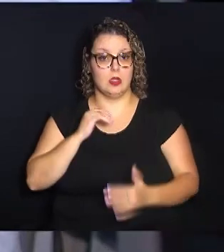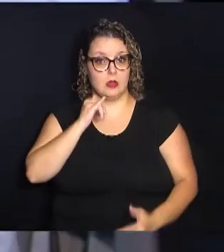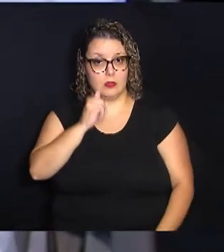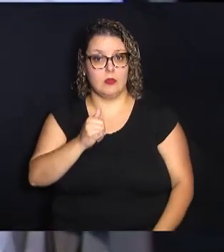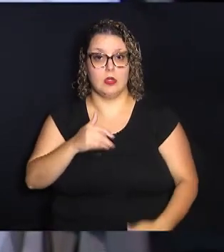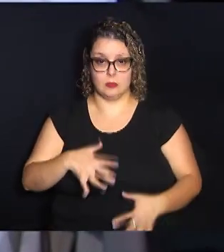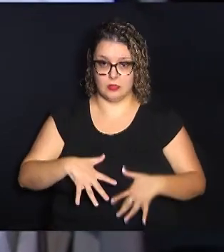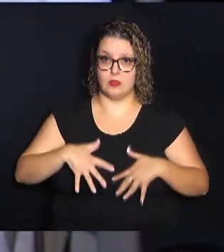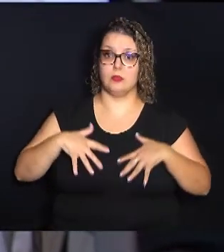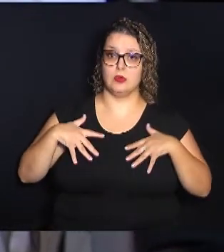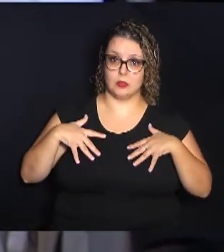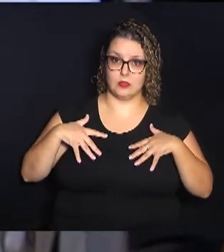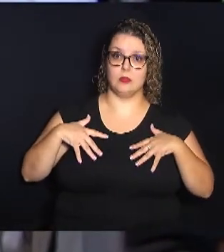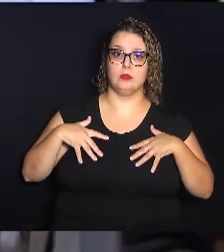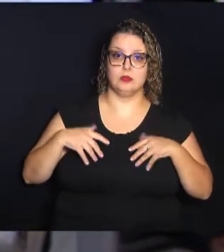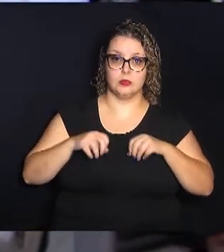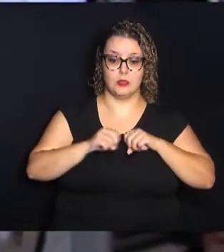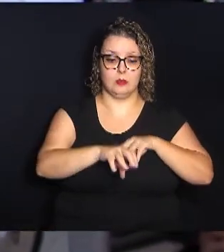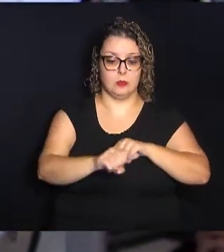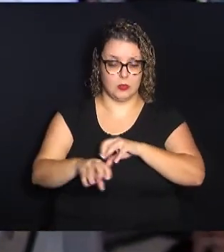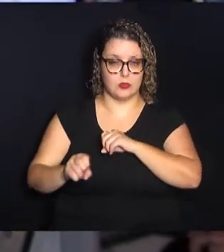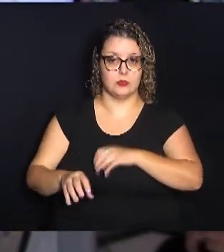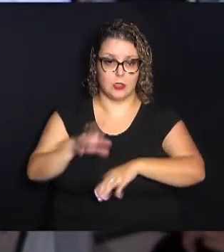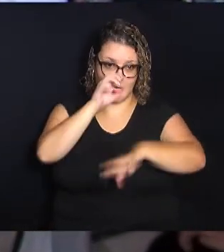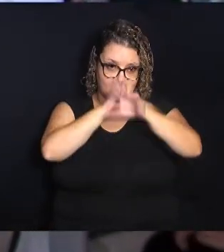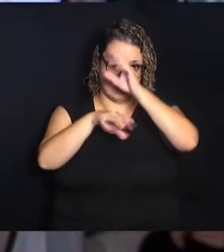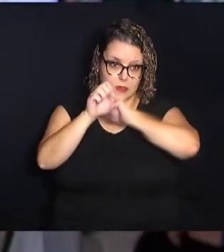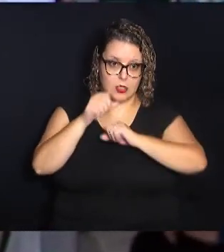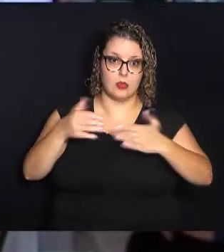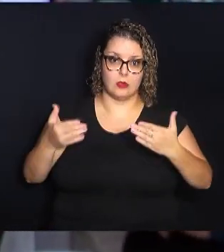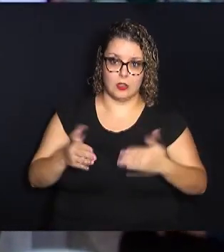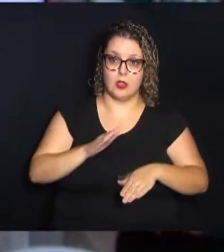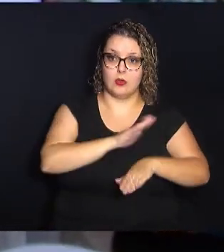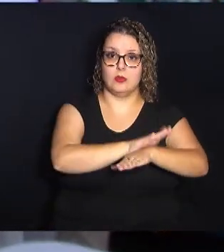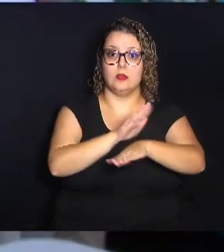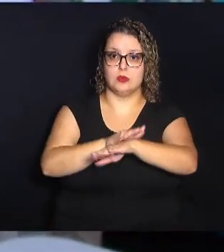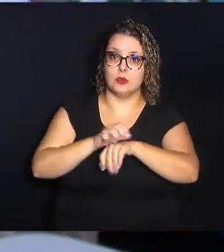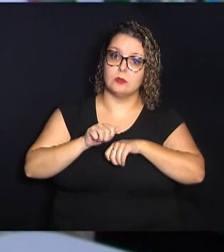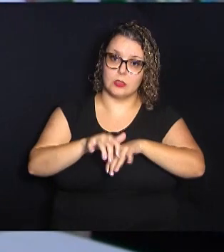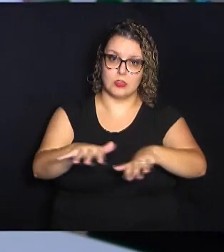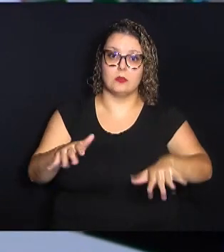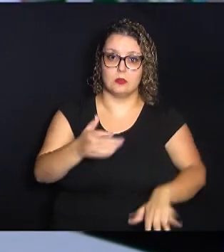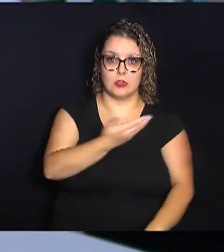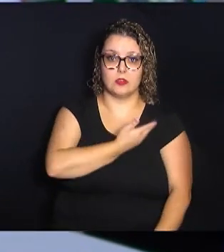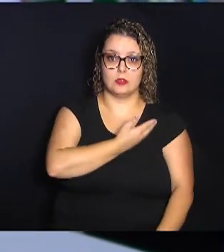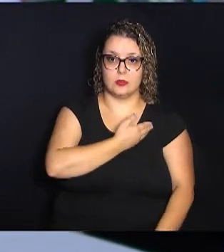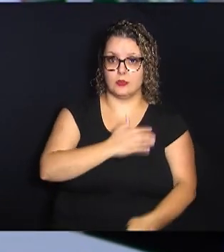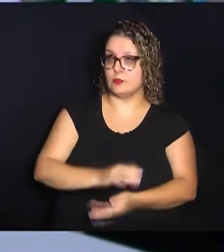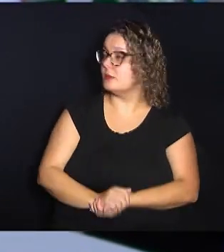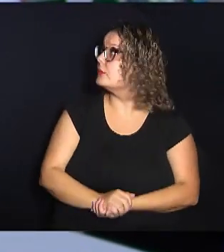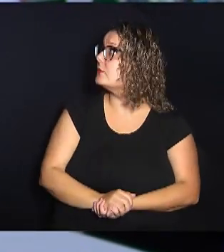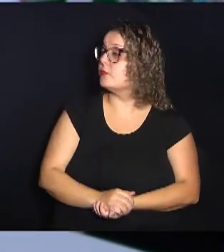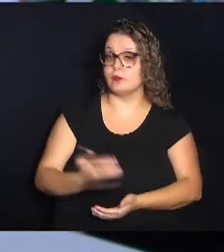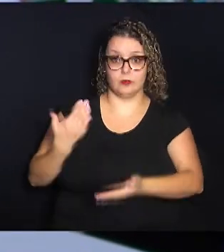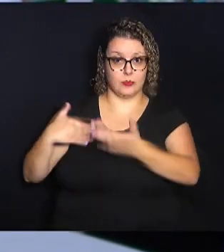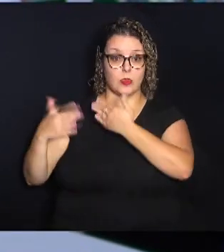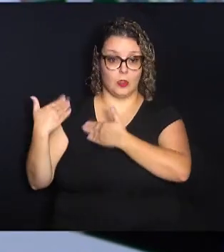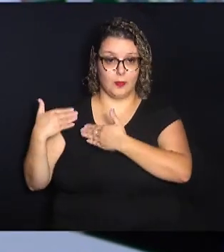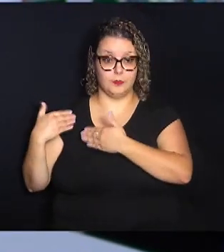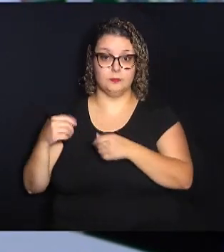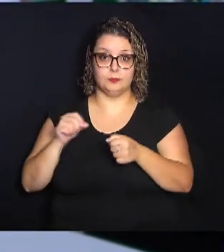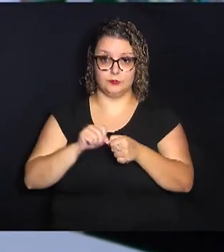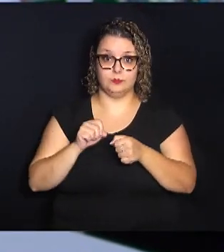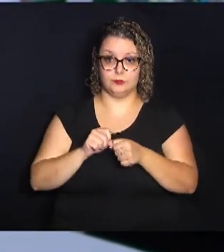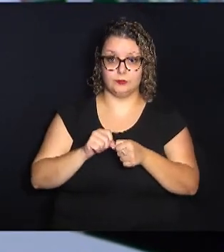com orgulho sobre as lições que aprendeu e, hoje, ajuda a repassar para os amigos. No ano passado, fizemos uma